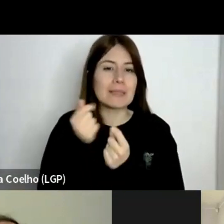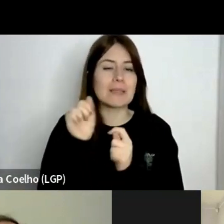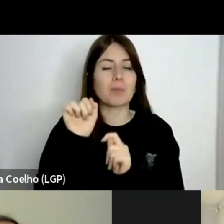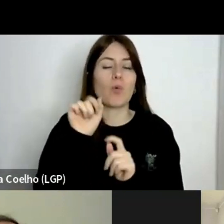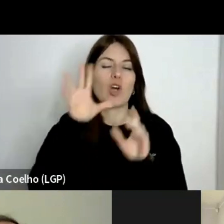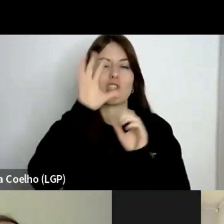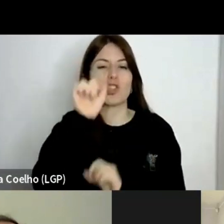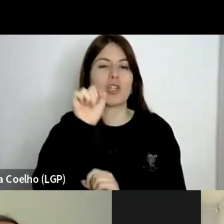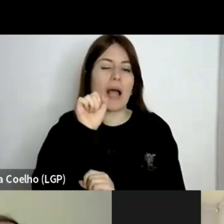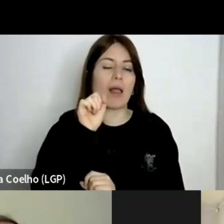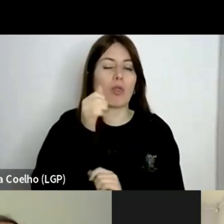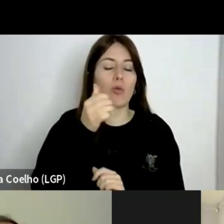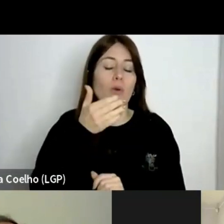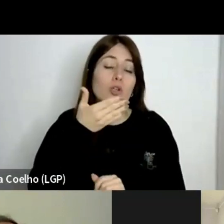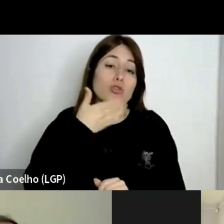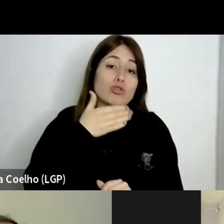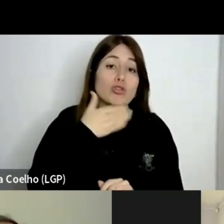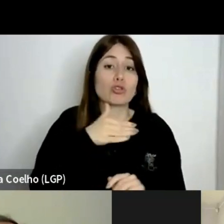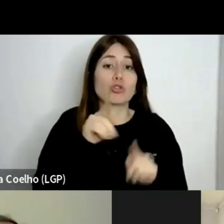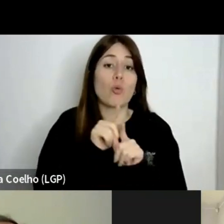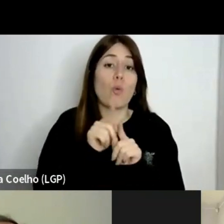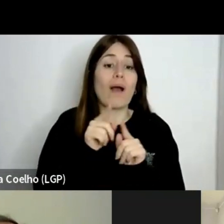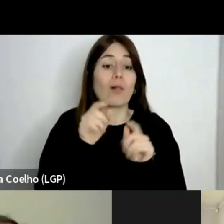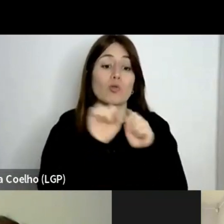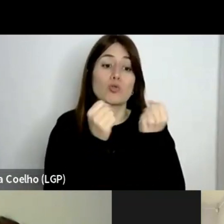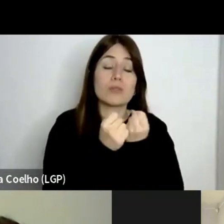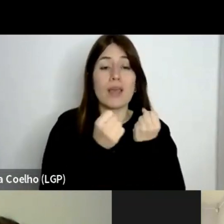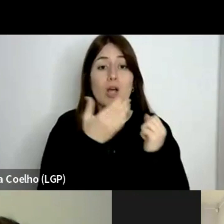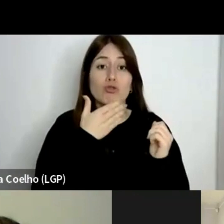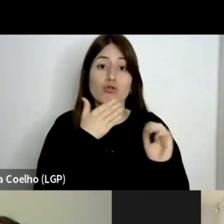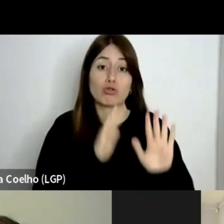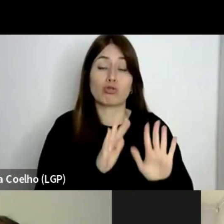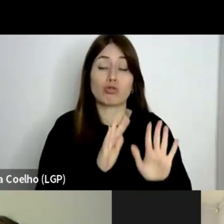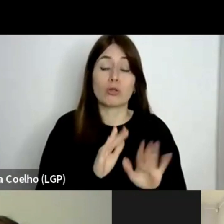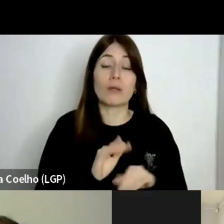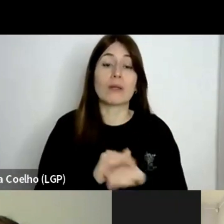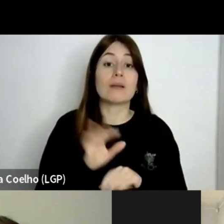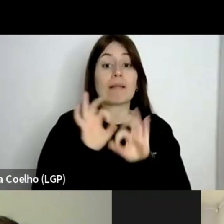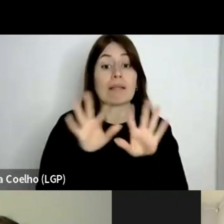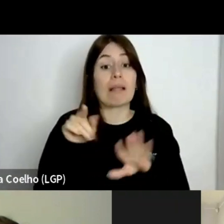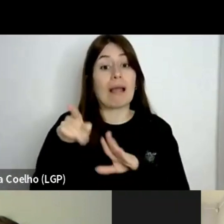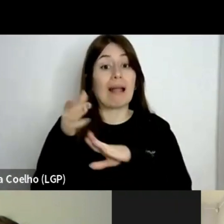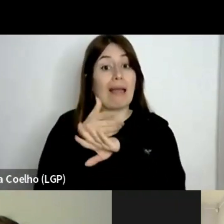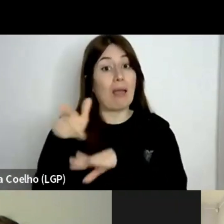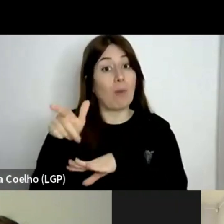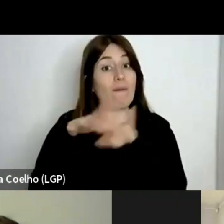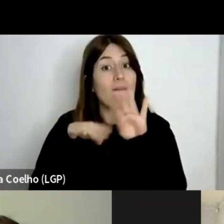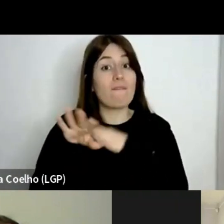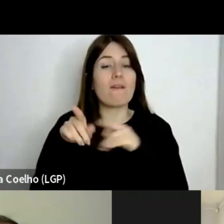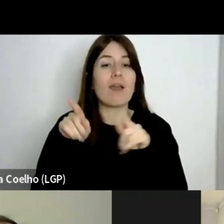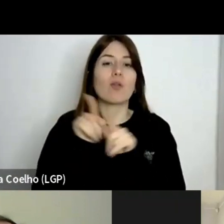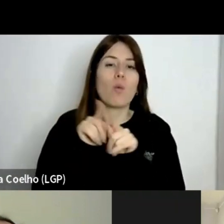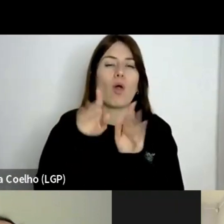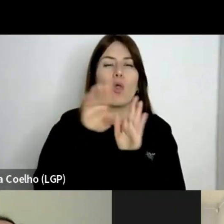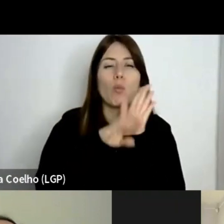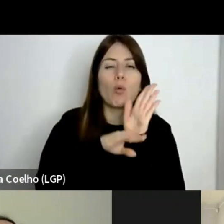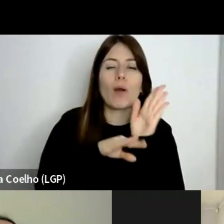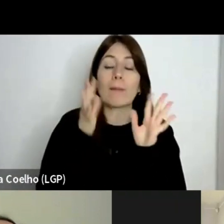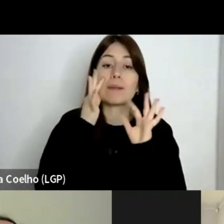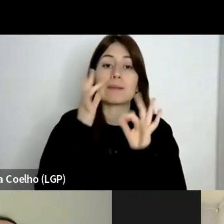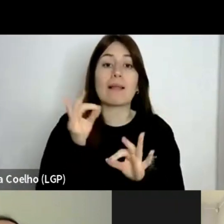Providência, de Estado de Bem-Estar Social, tal como o investimento que nesta época é feito em programas de combate ao insucesso escolar,